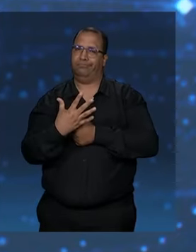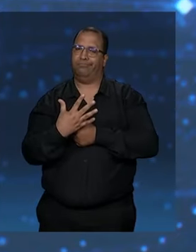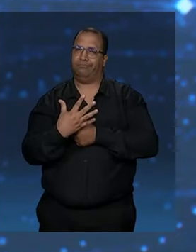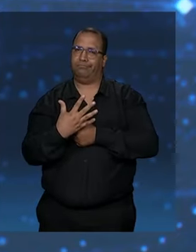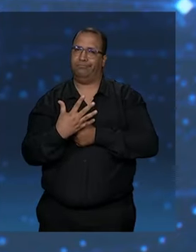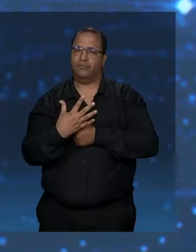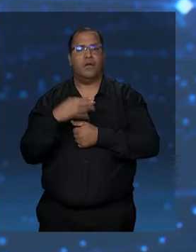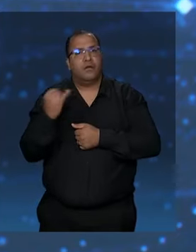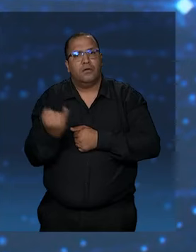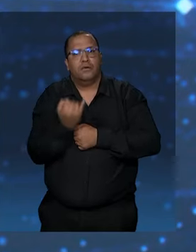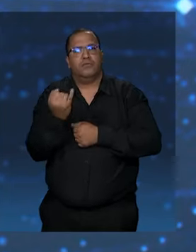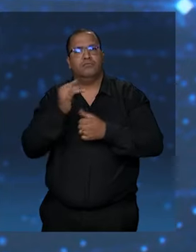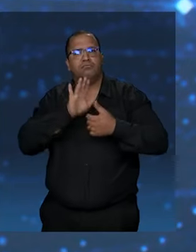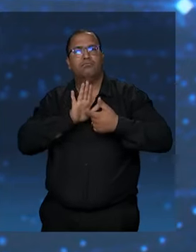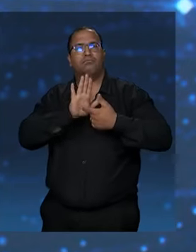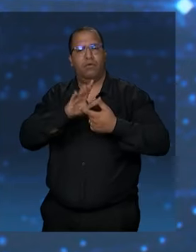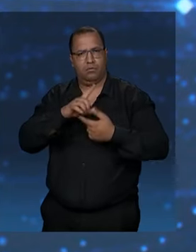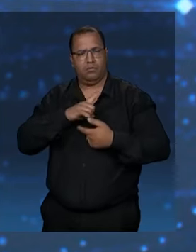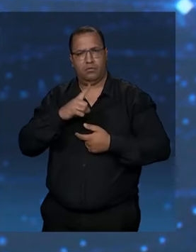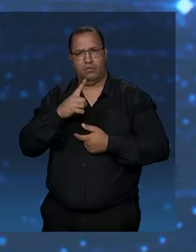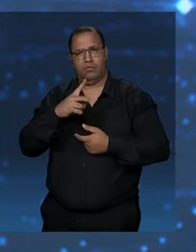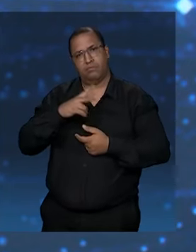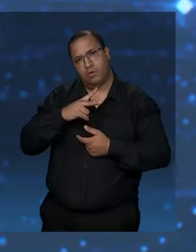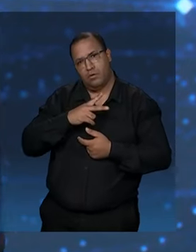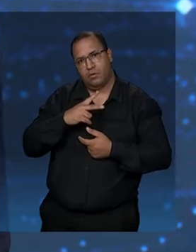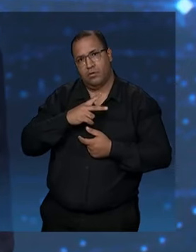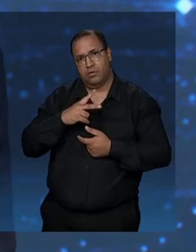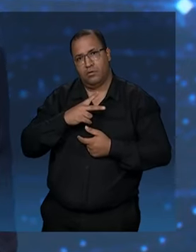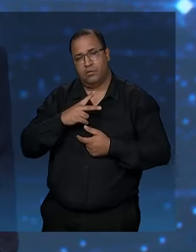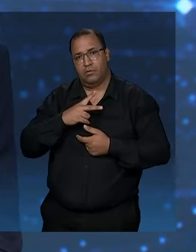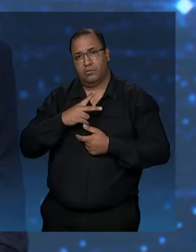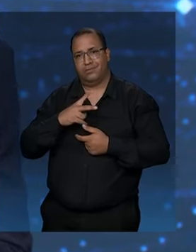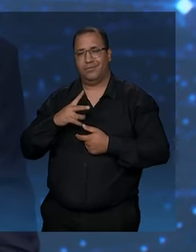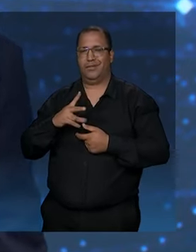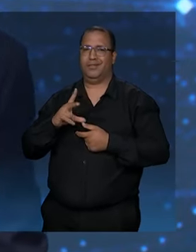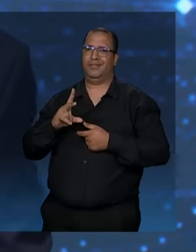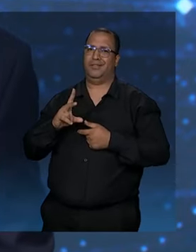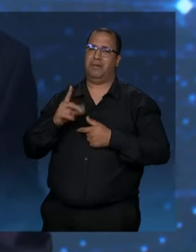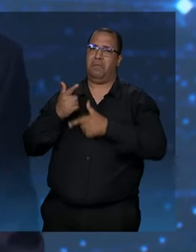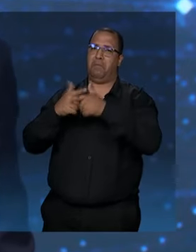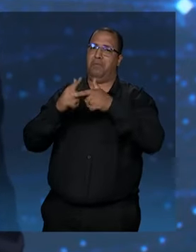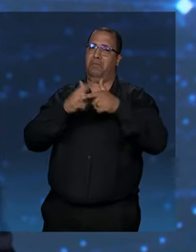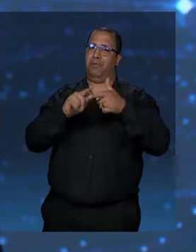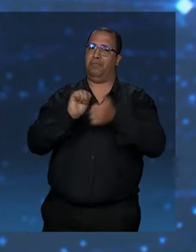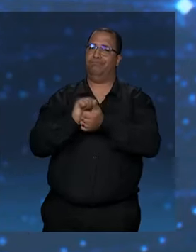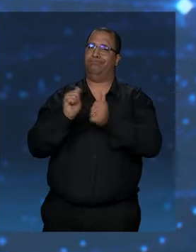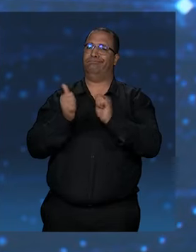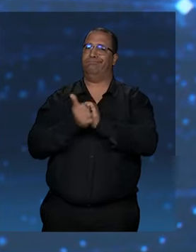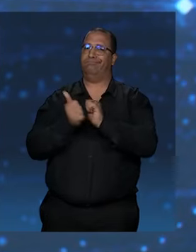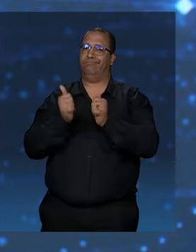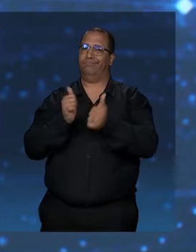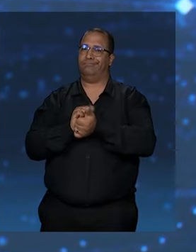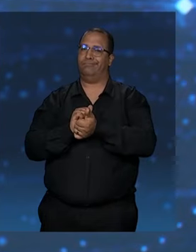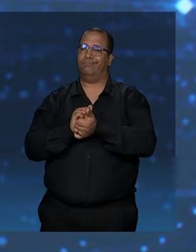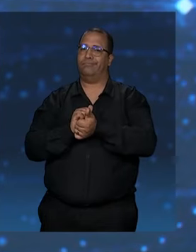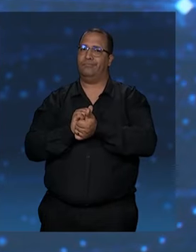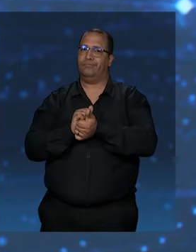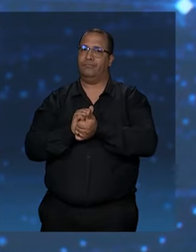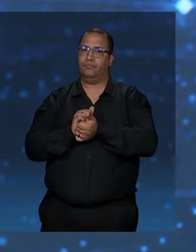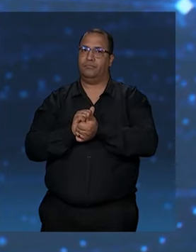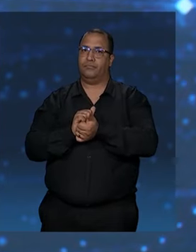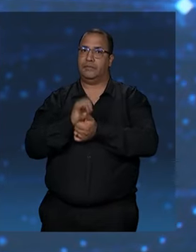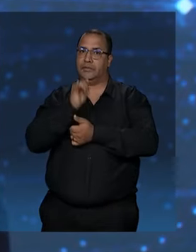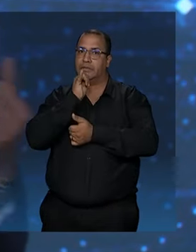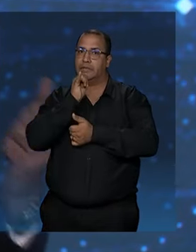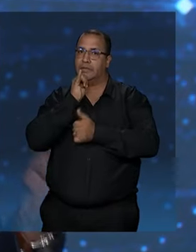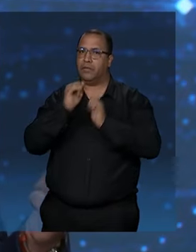que é importante trazer ao privado o que a gente precisa de eficiência e qualidade. Isso é fundamental. Então, eu queria deixar esses